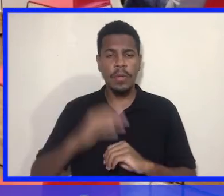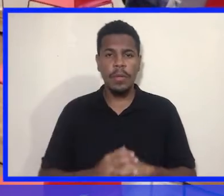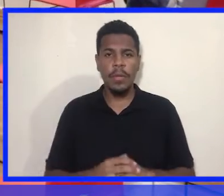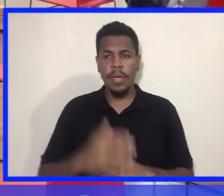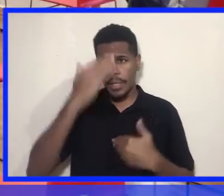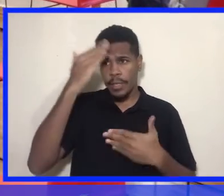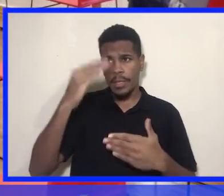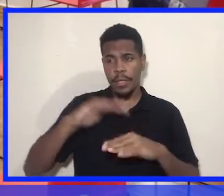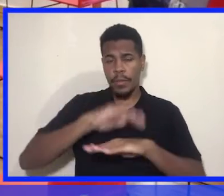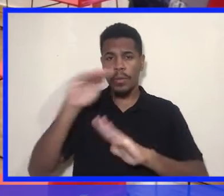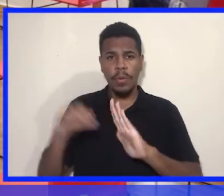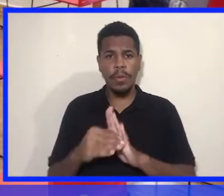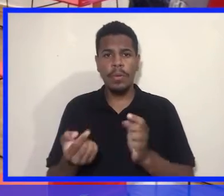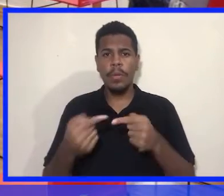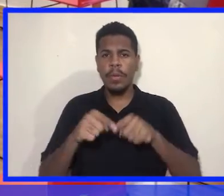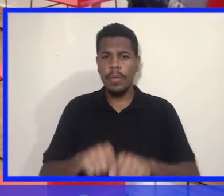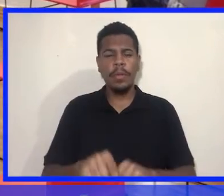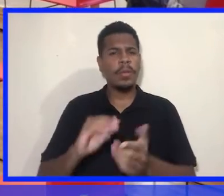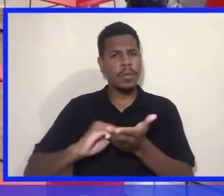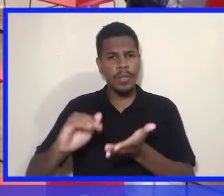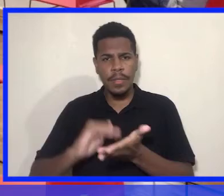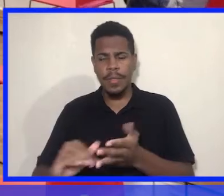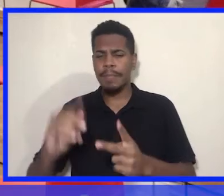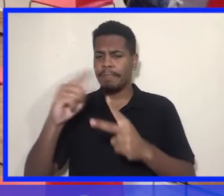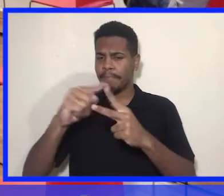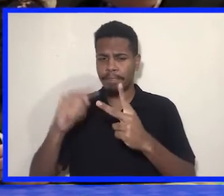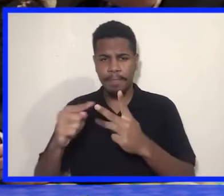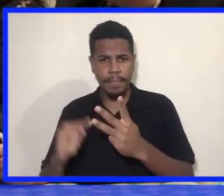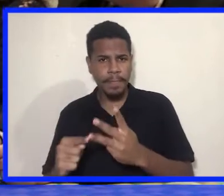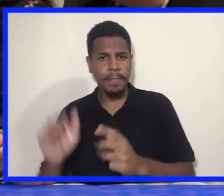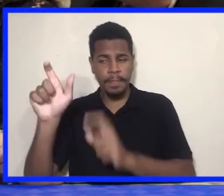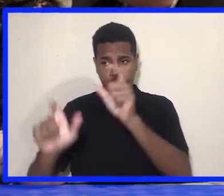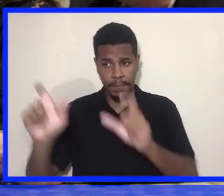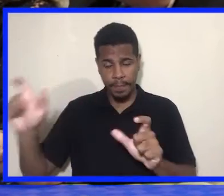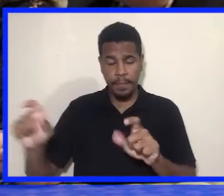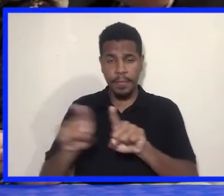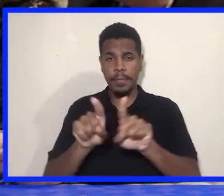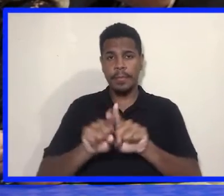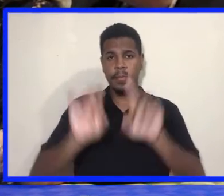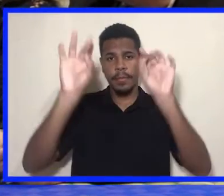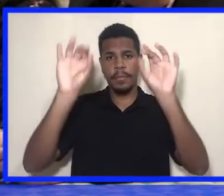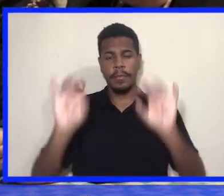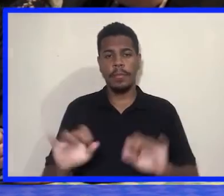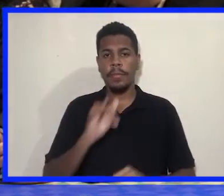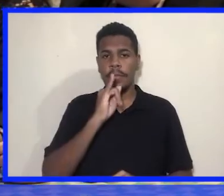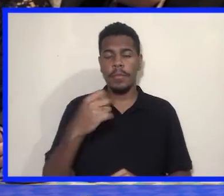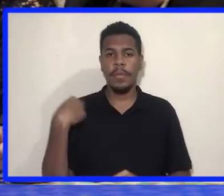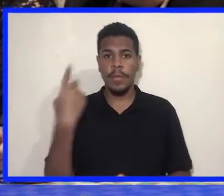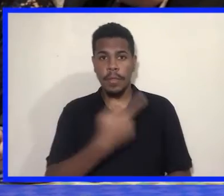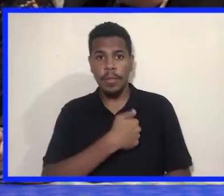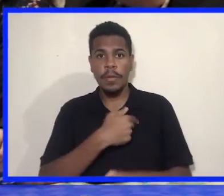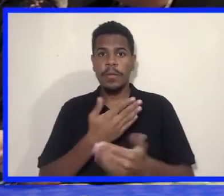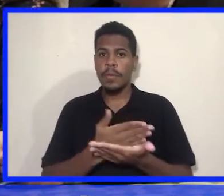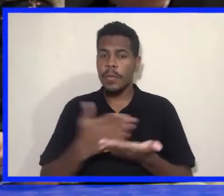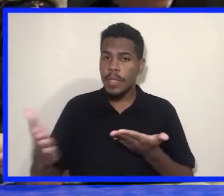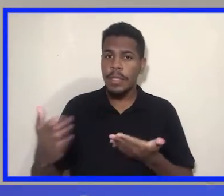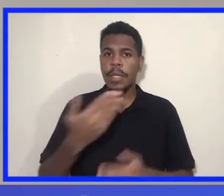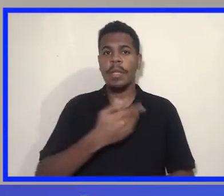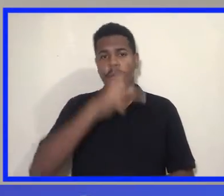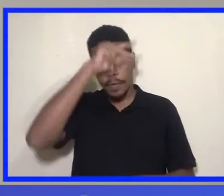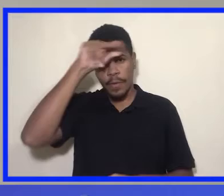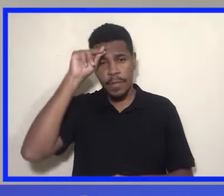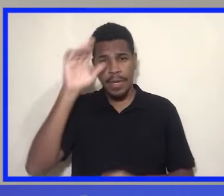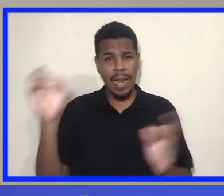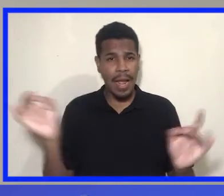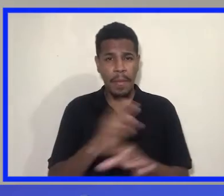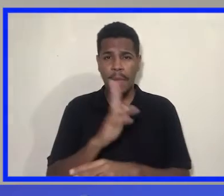Agradecer aos que participaram, nosso secretário Romildo, Bianca, Karina. Em especial dizer para vocês que esse é um movimento que nós vamos iniciar na Prefeitura e